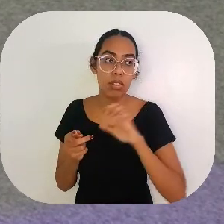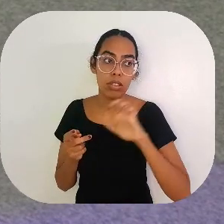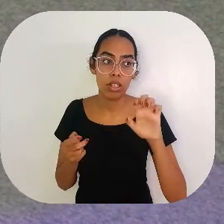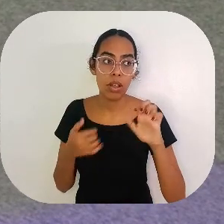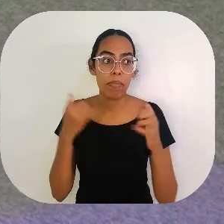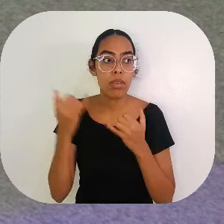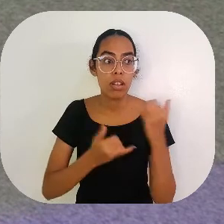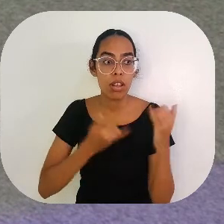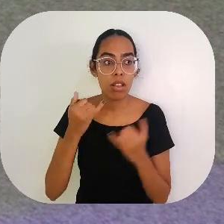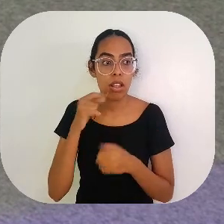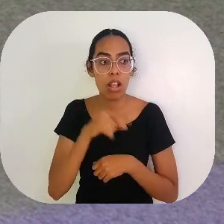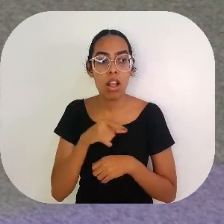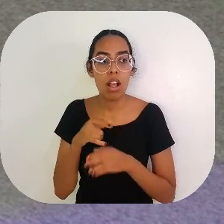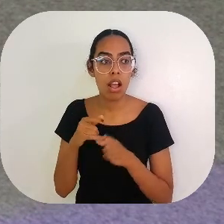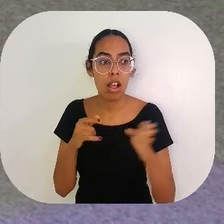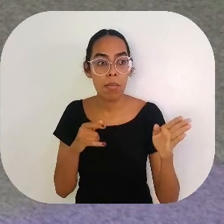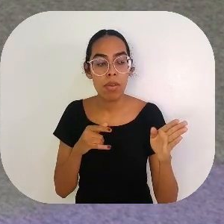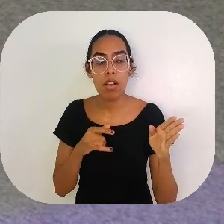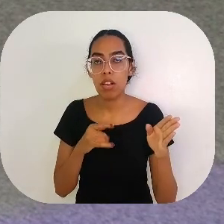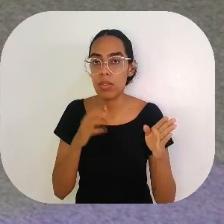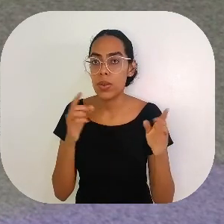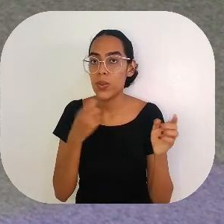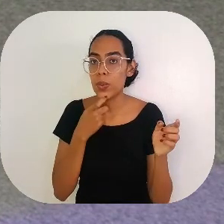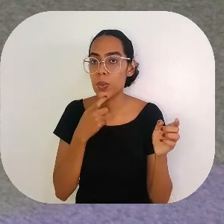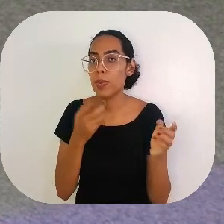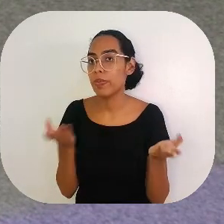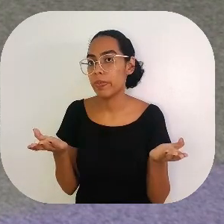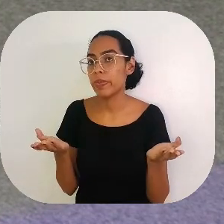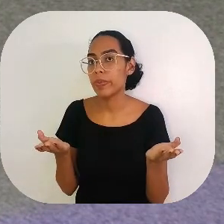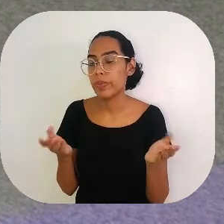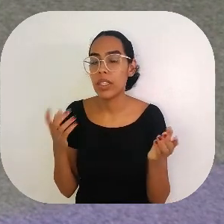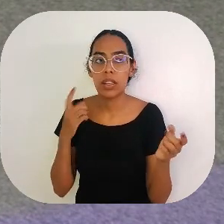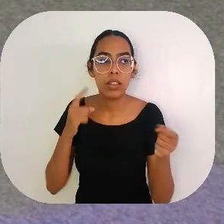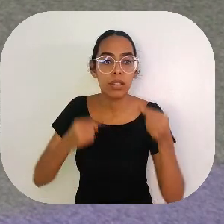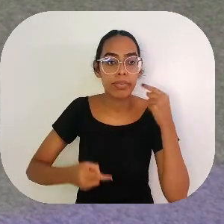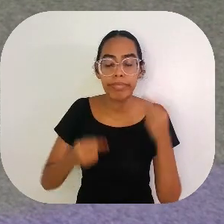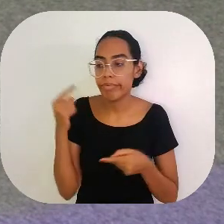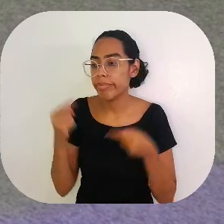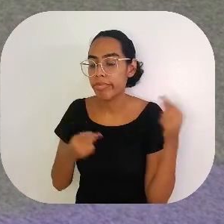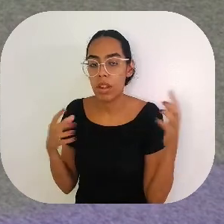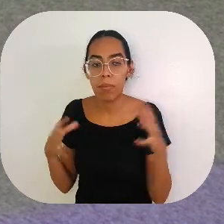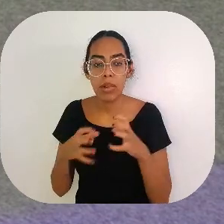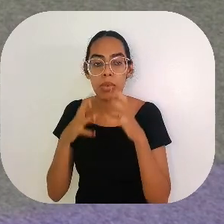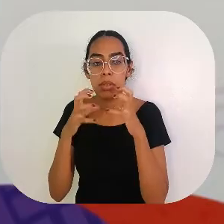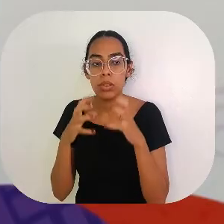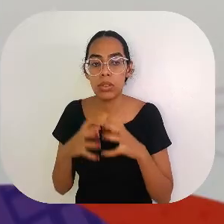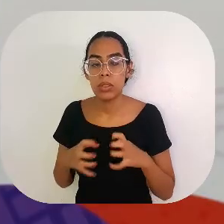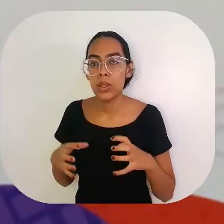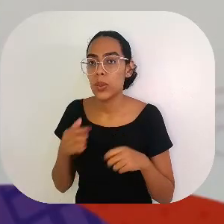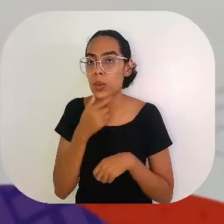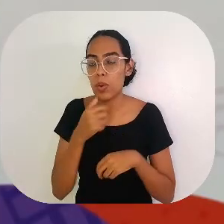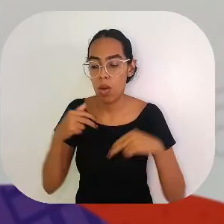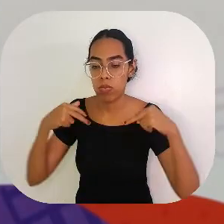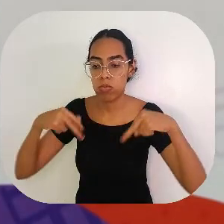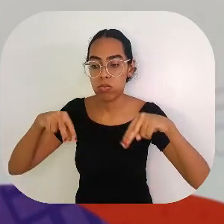dele, eu ia sempre por esse caminho. O outro, não. Eu brinquei muito com ele, e esse caminho é o mais curto, o caminho da direita. E ficou aquela